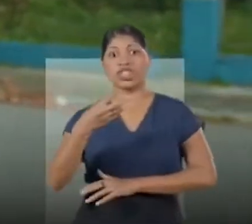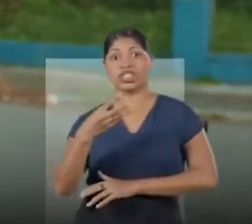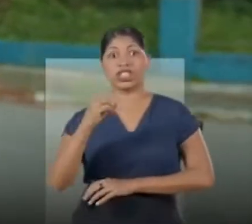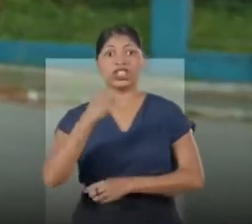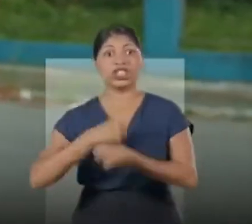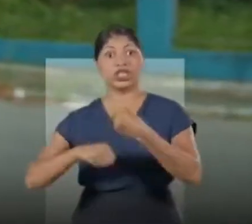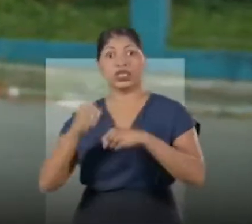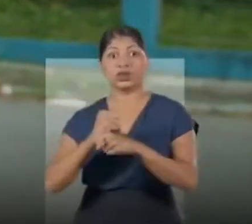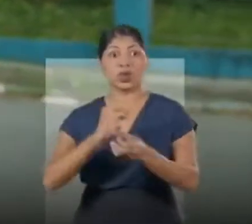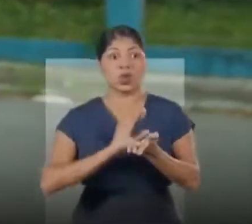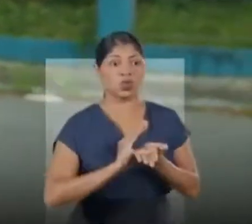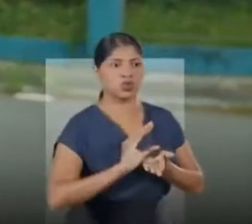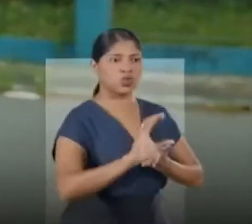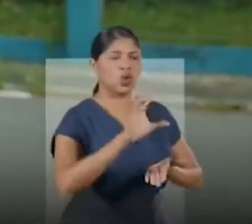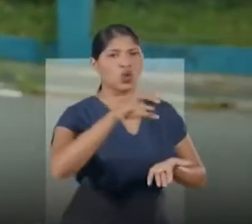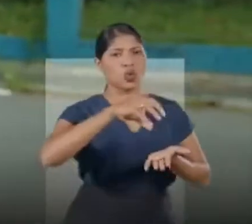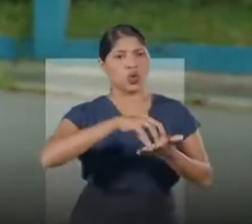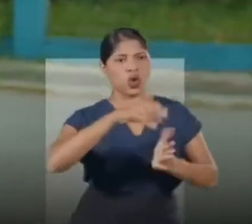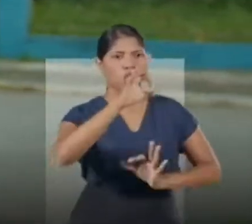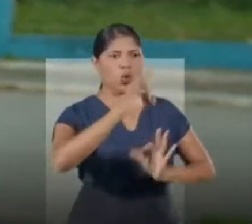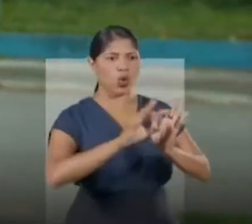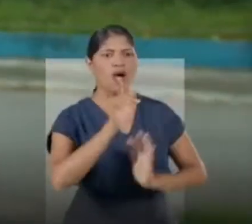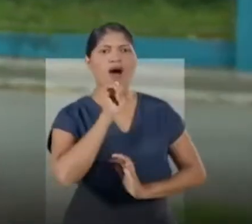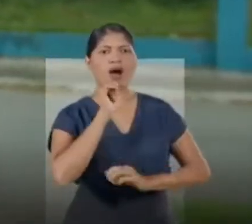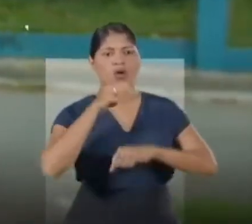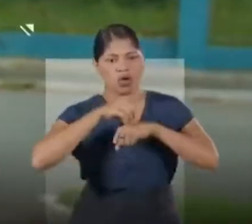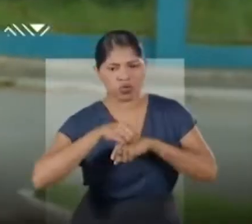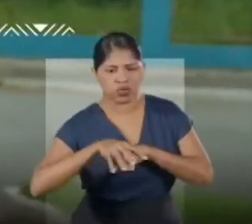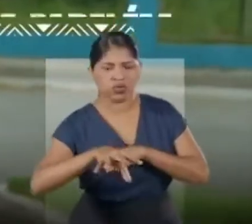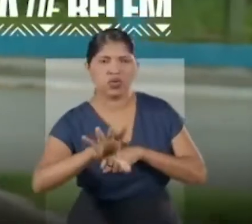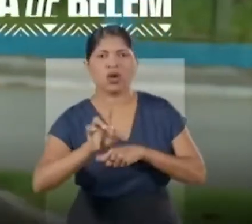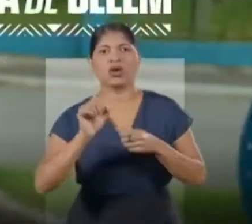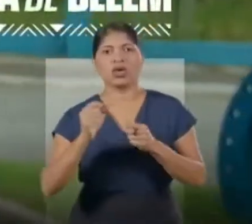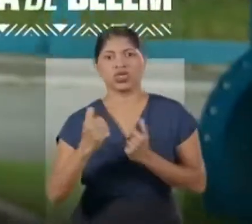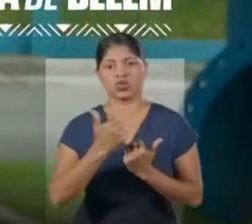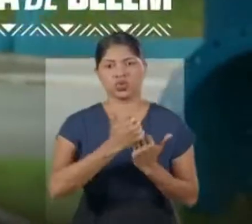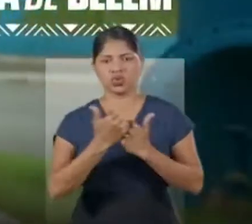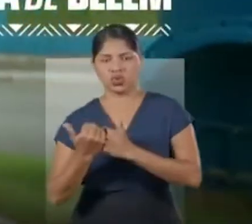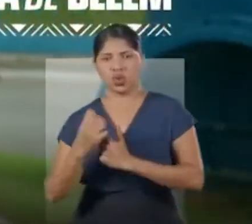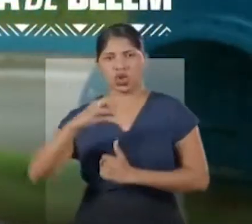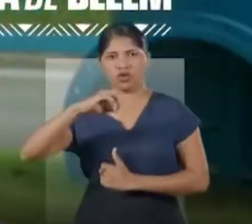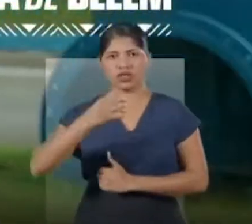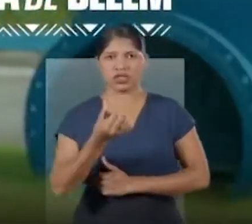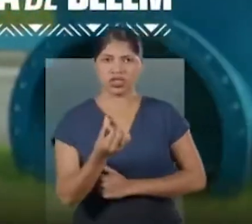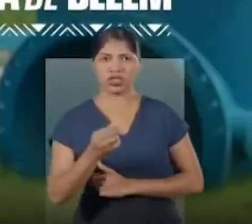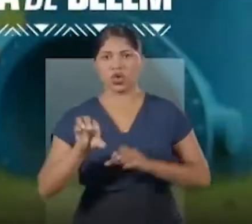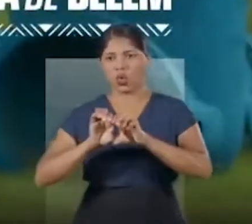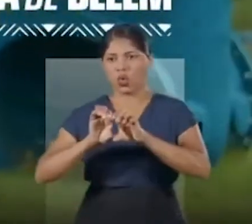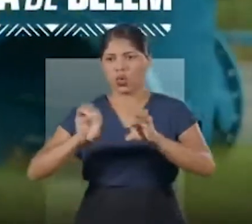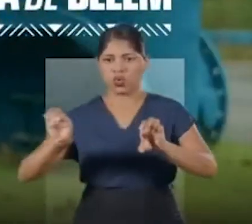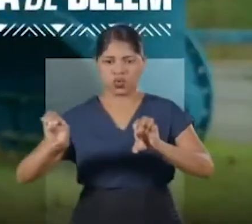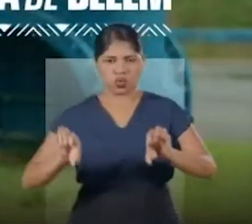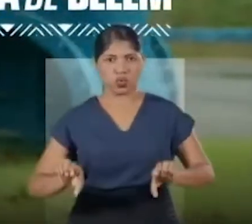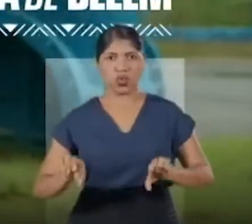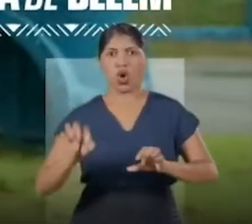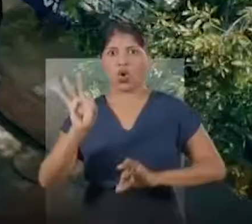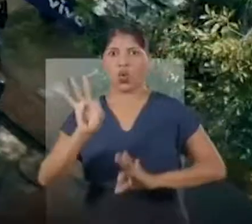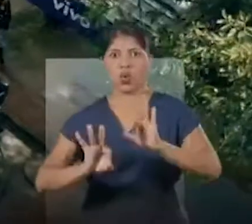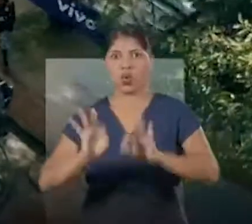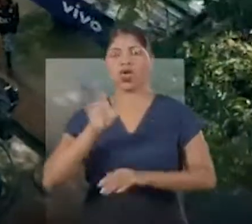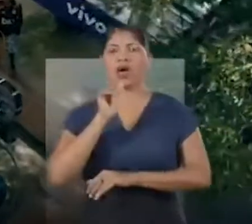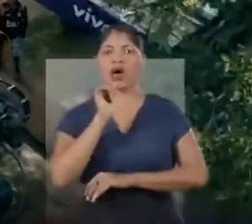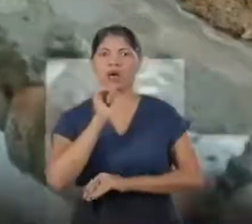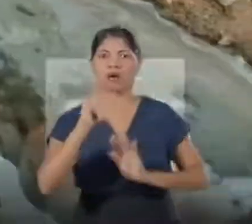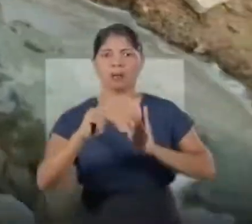30 anos que se investe em distribuição de água. Substituímos 96% das redes de abastecimento de